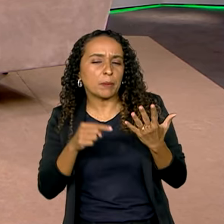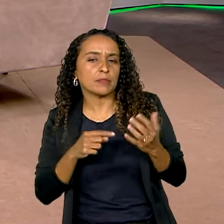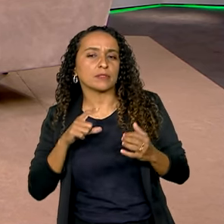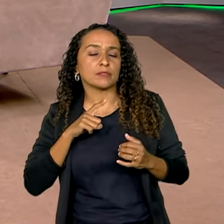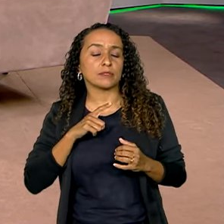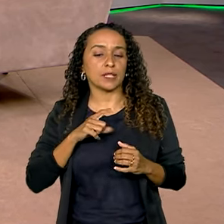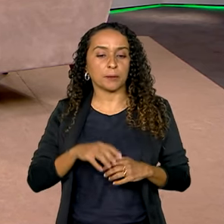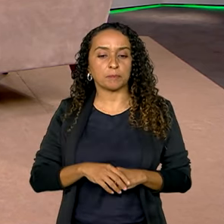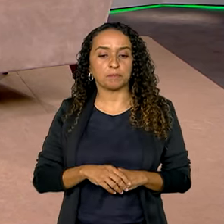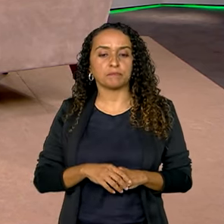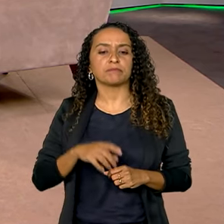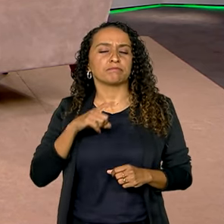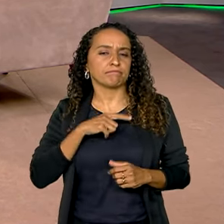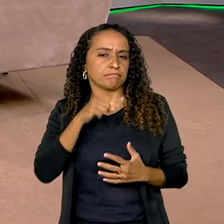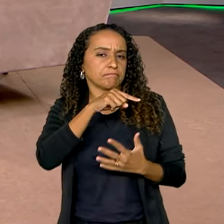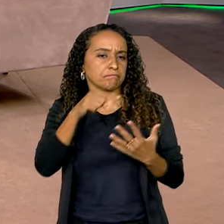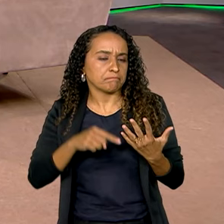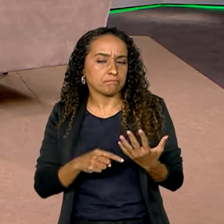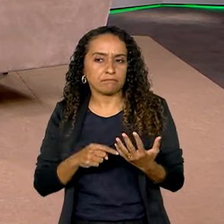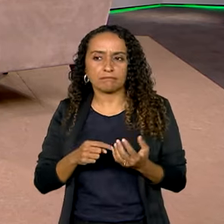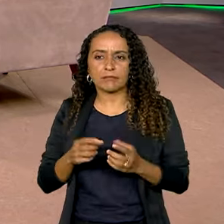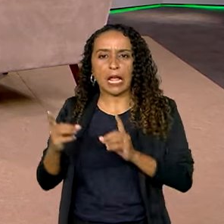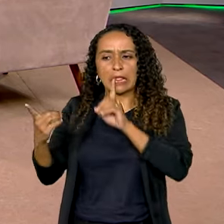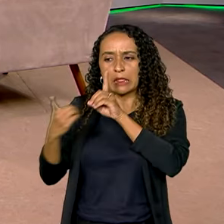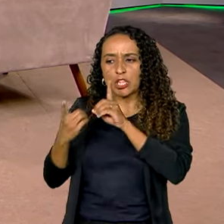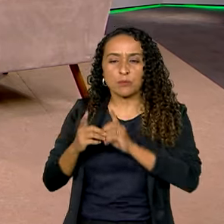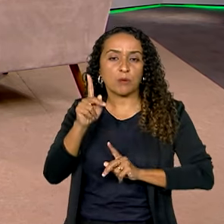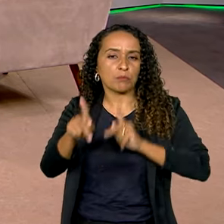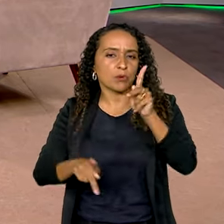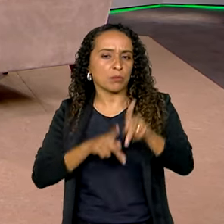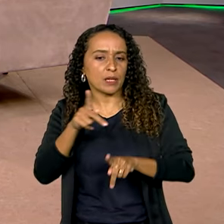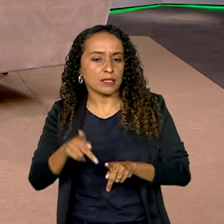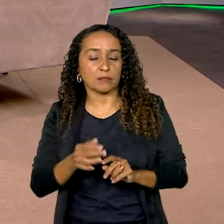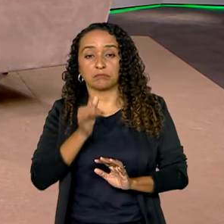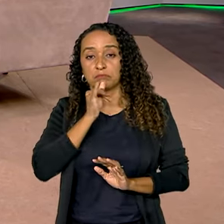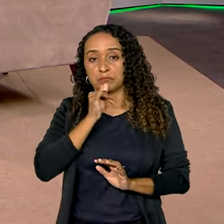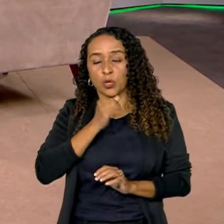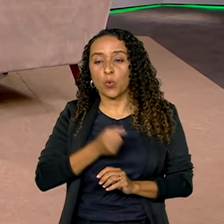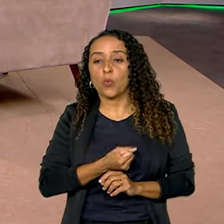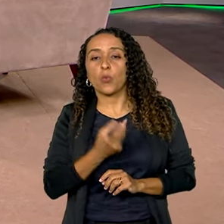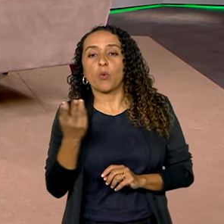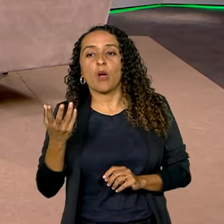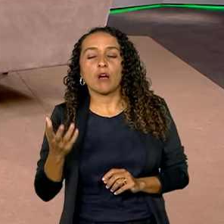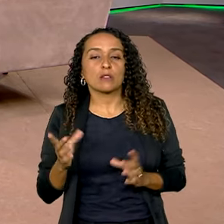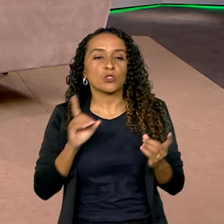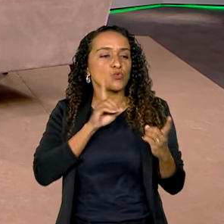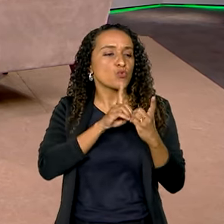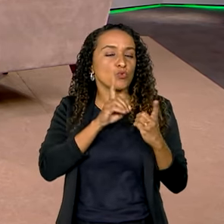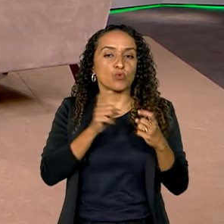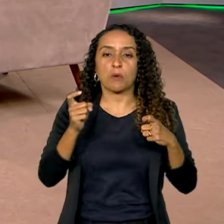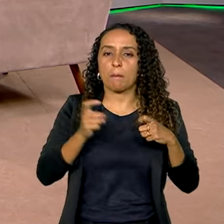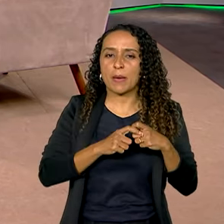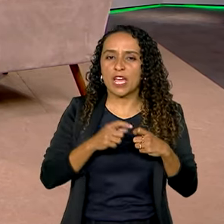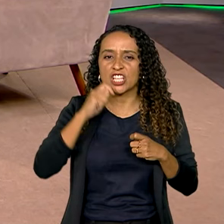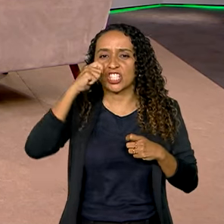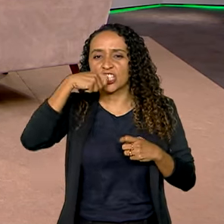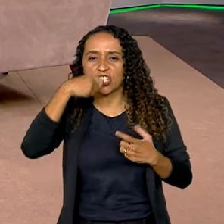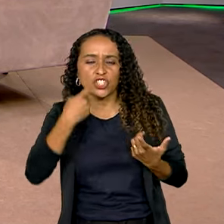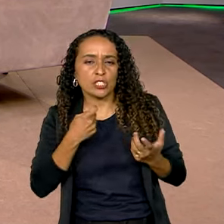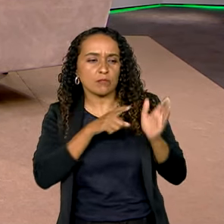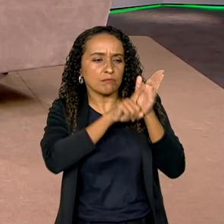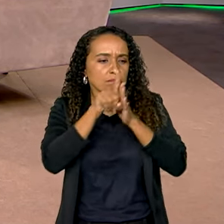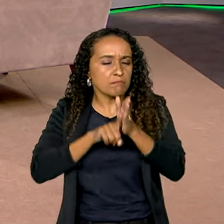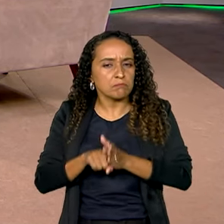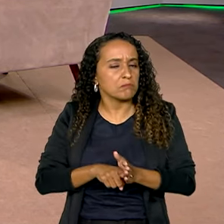pesquisa? Dados de atendimento da população, dados de cobertura, por exemplo, número de consultas médicas, odontológicas, de